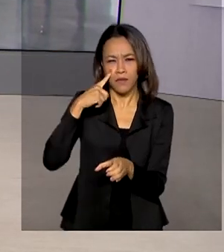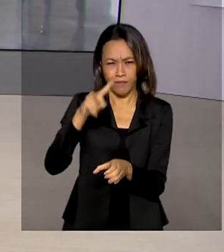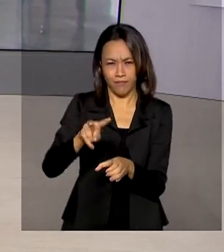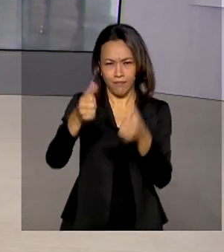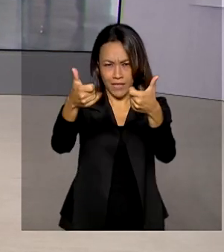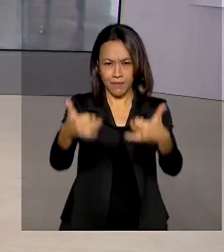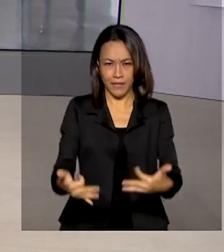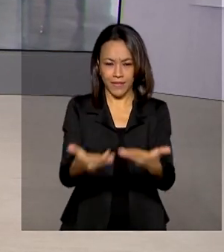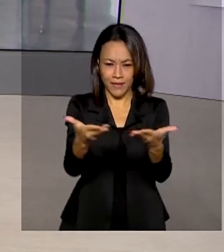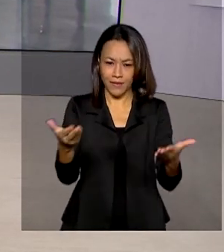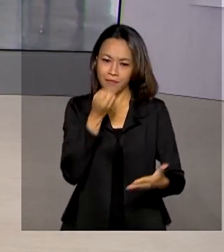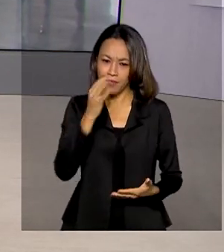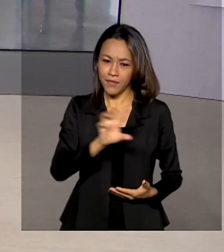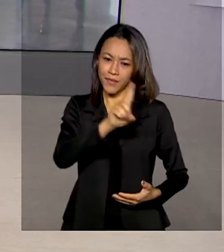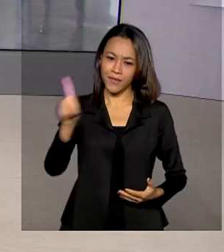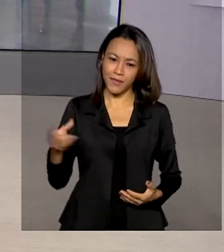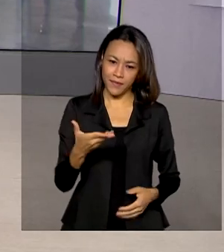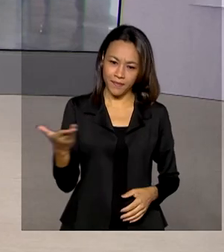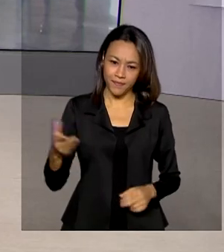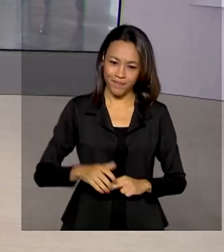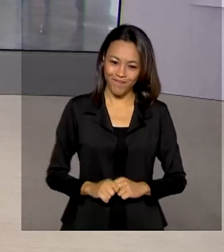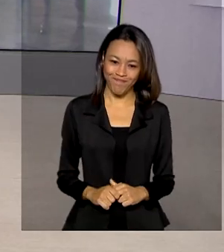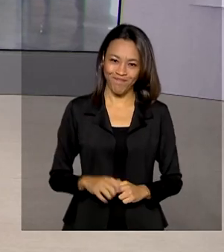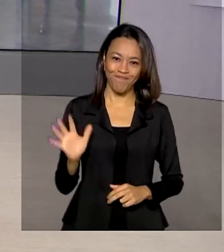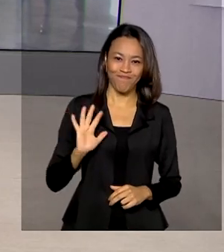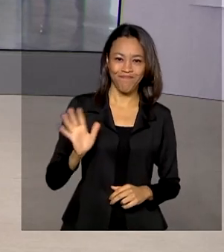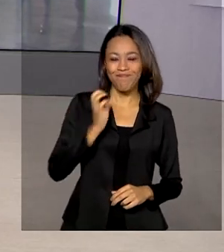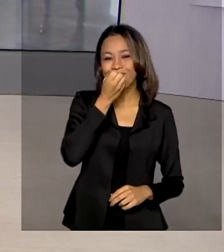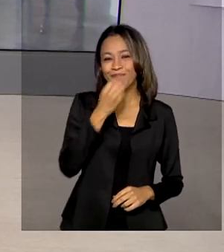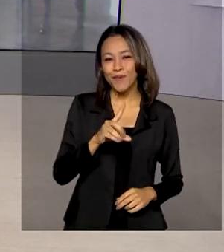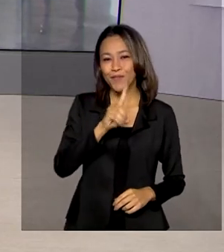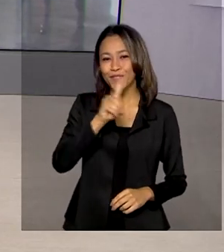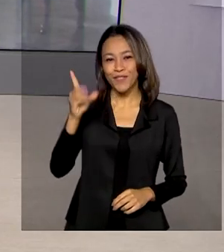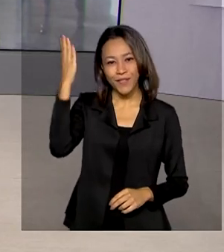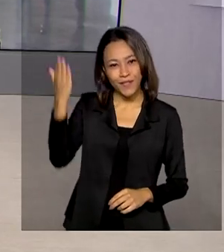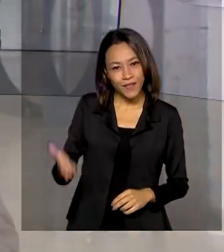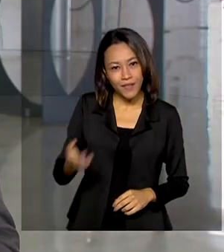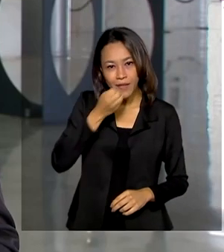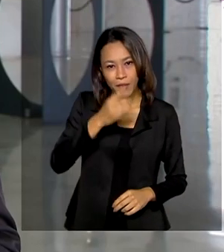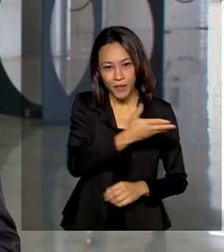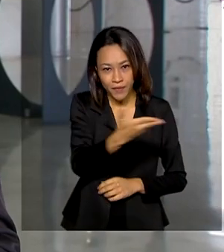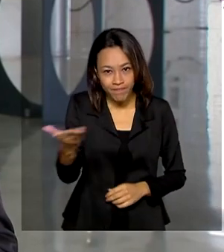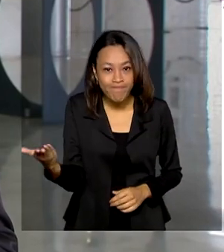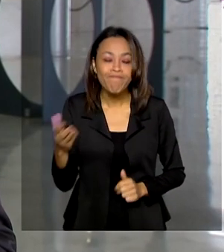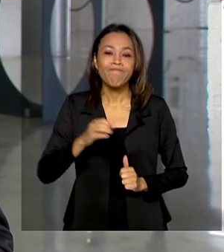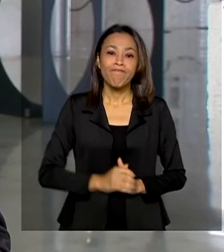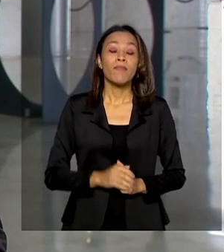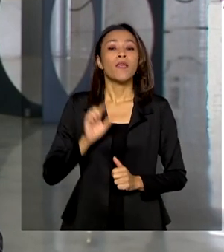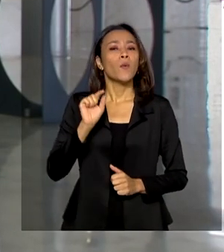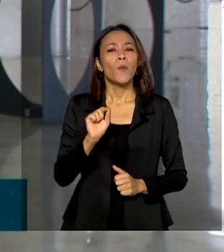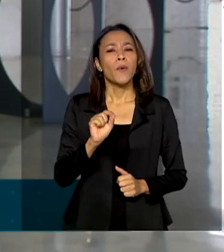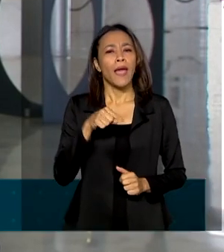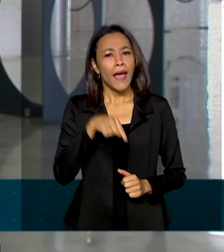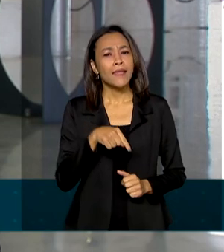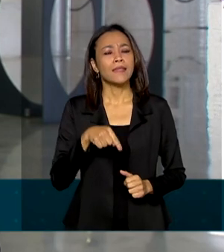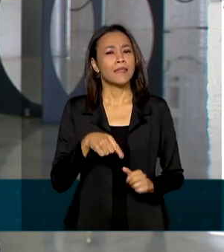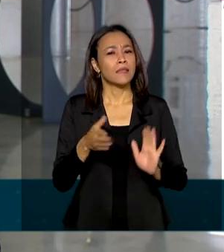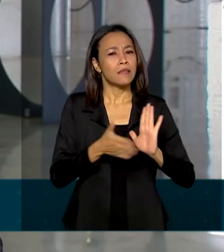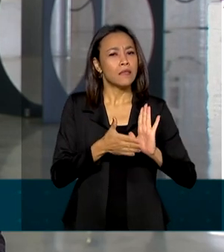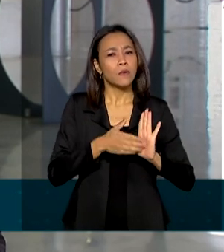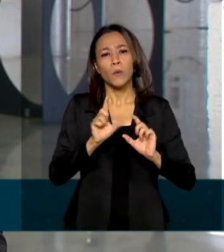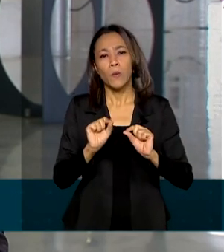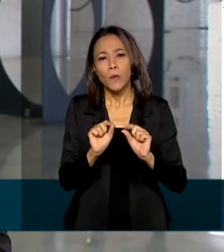ao vivo para a gente. Glauco, bom dia. Olá Renata, bom dia para você, bom dia a todos. Olha, em uma dessas medidas, como você disse, o governo